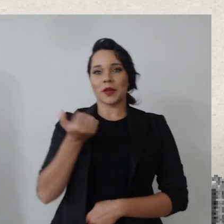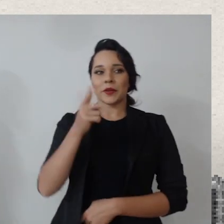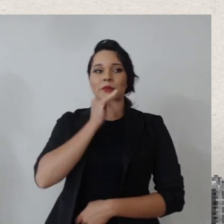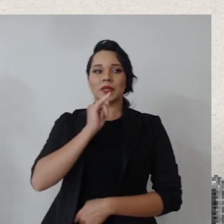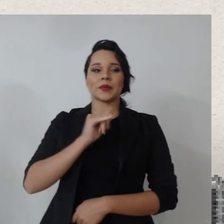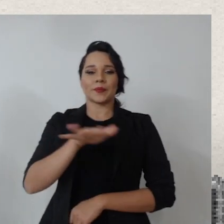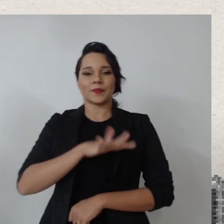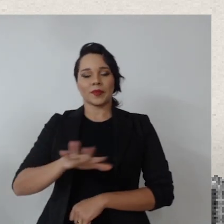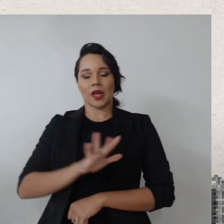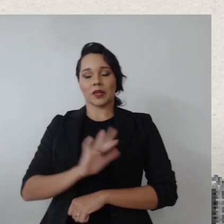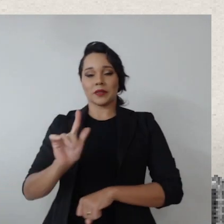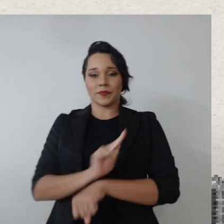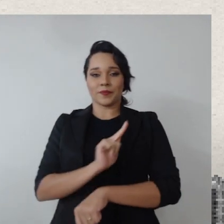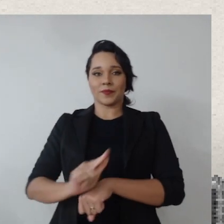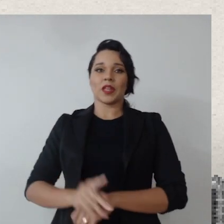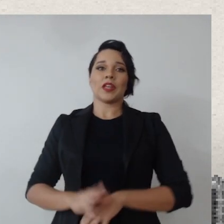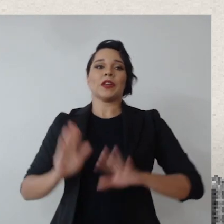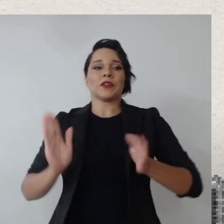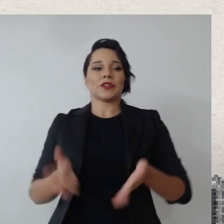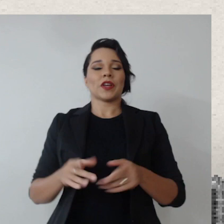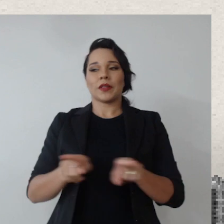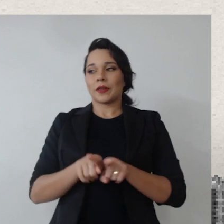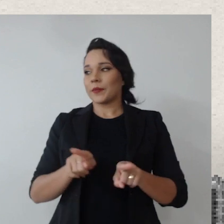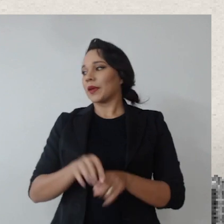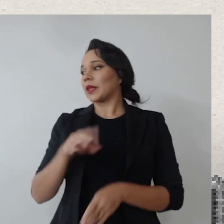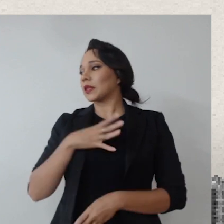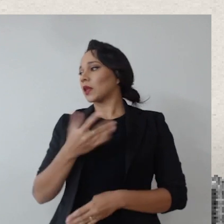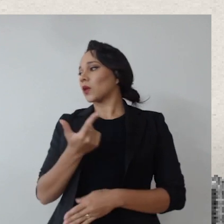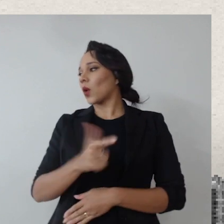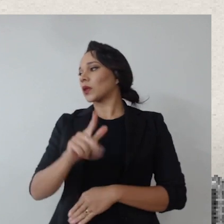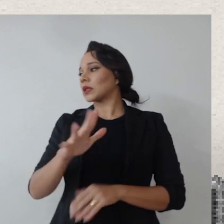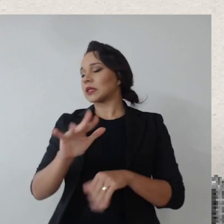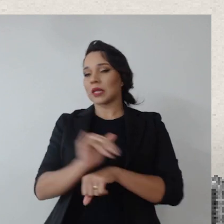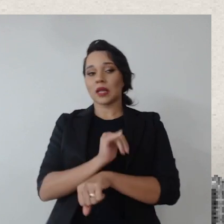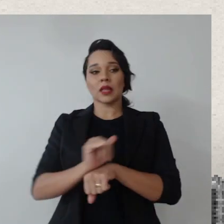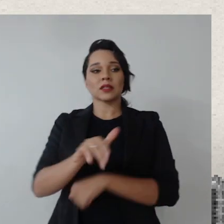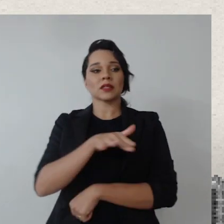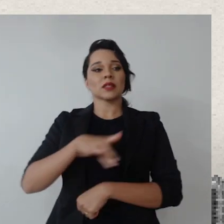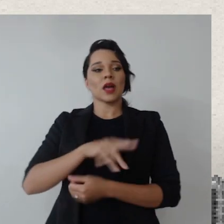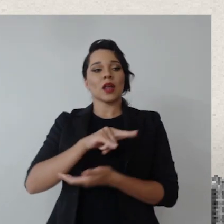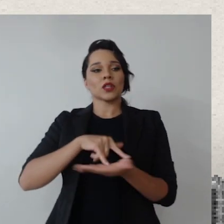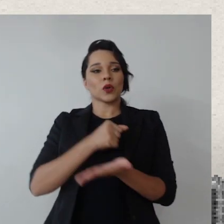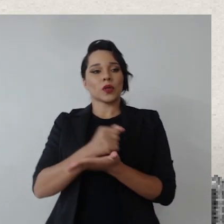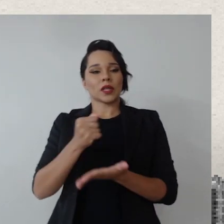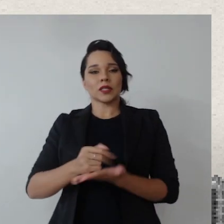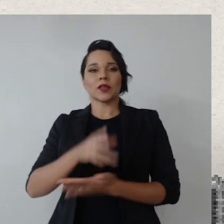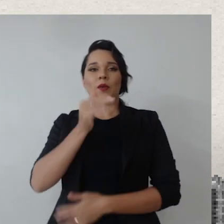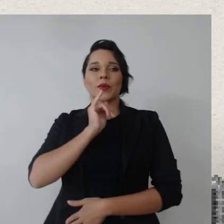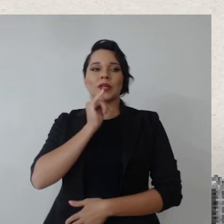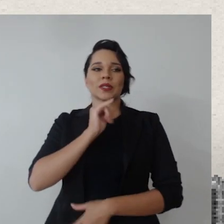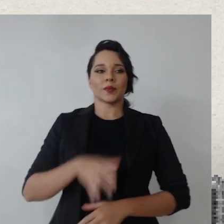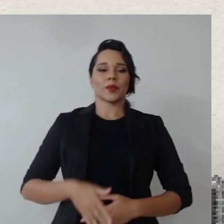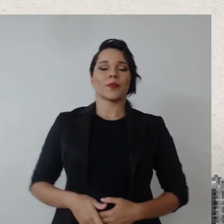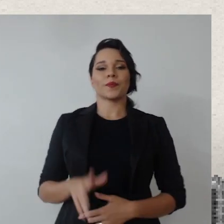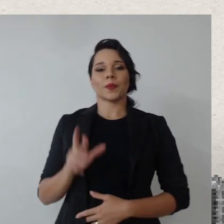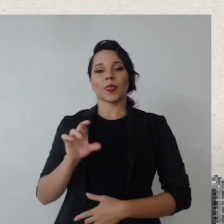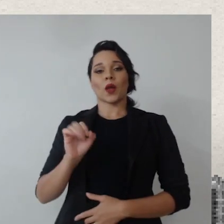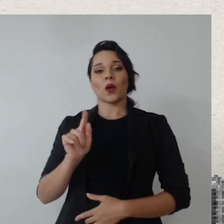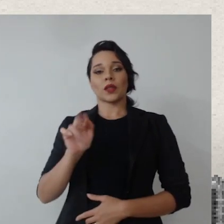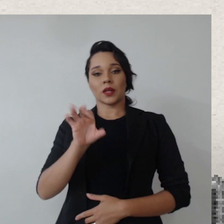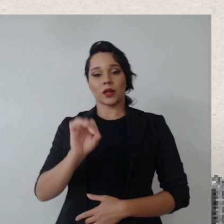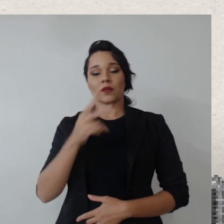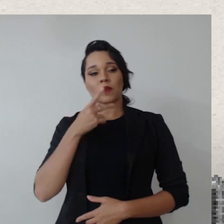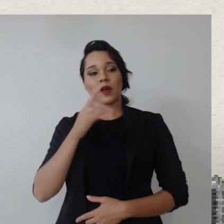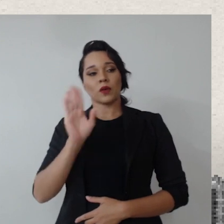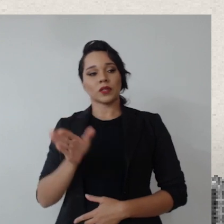governança. Já estamos também adotando algumas medidas, né? Na área de contratações, como o Rodrigo